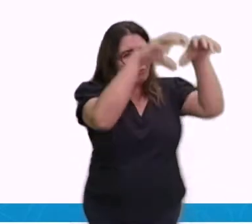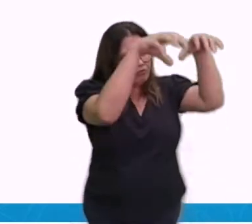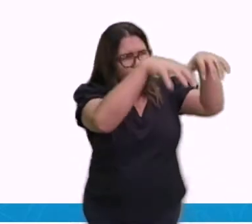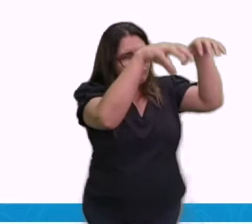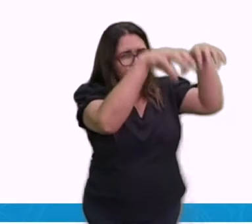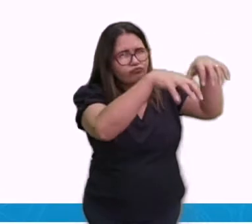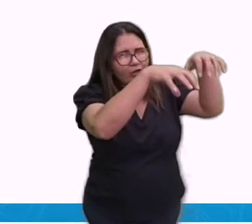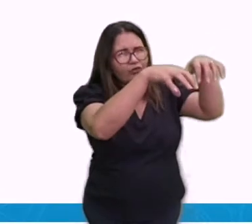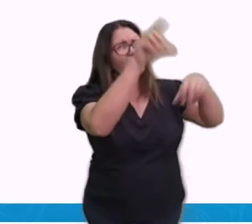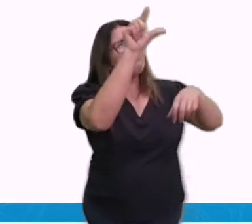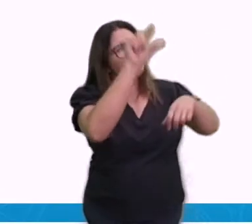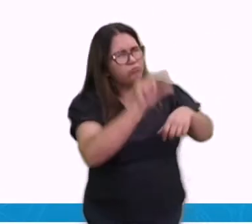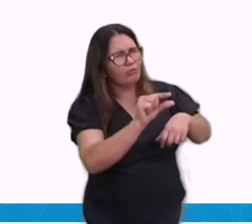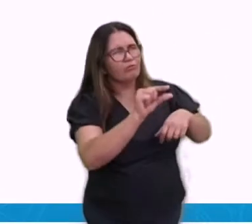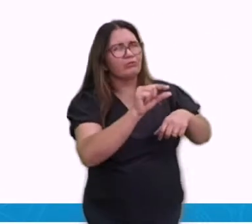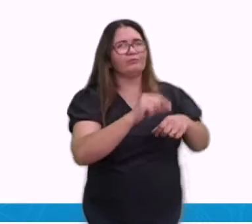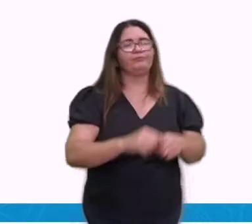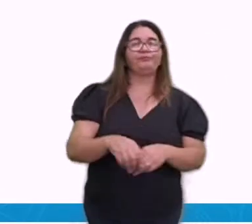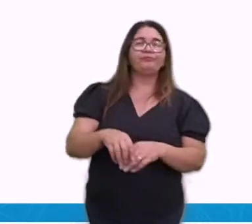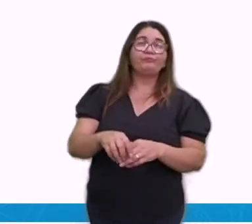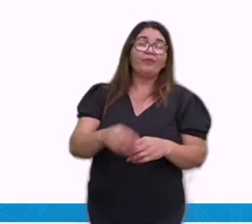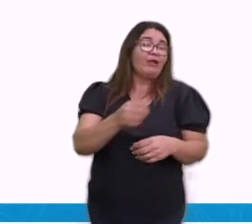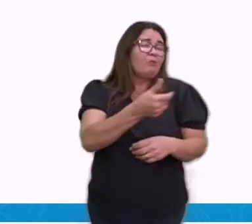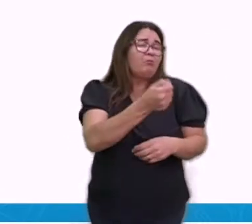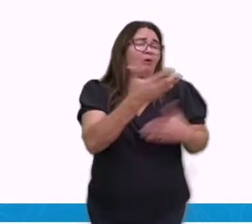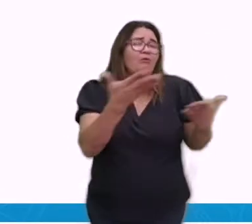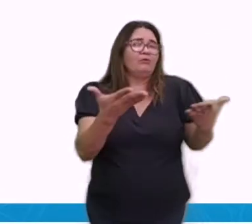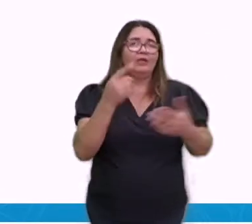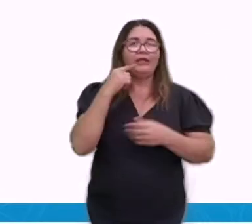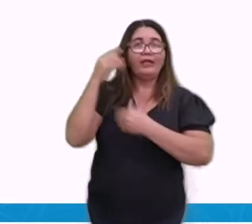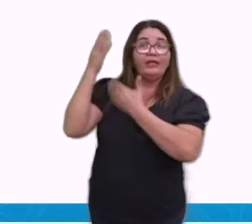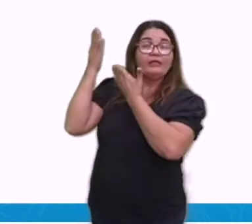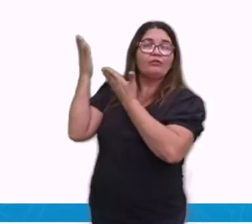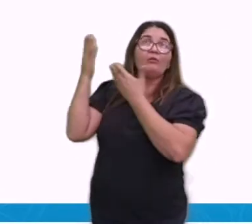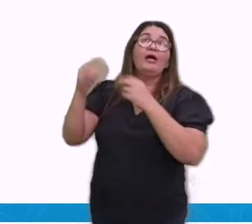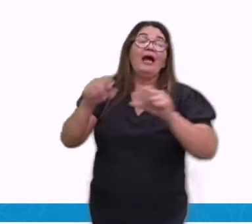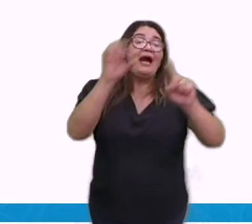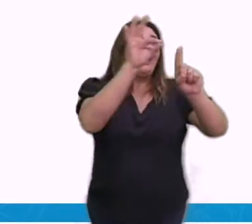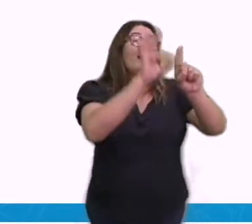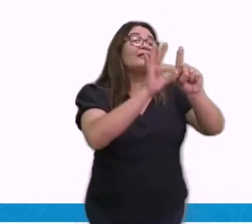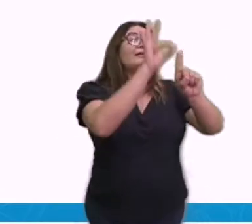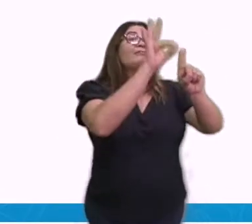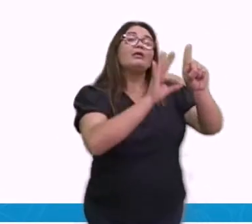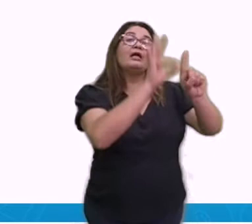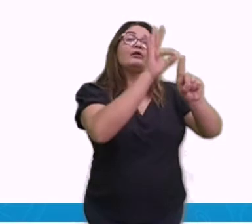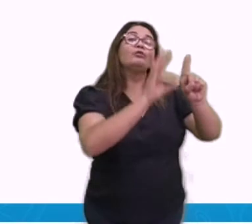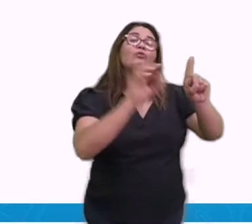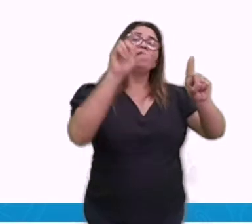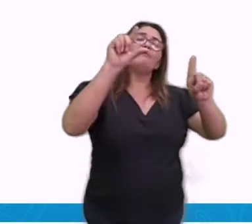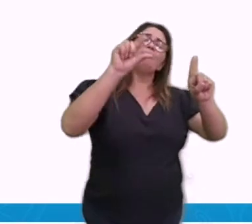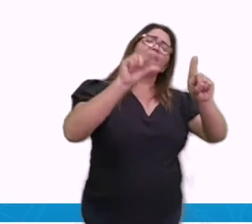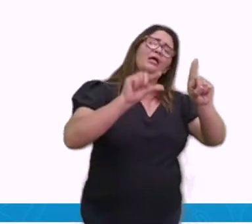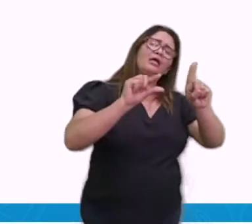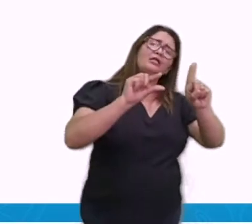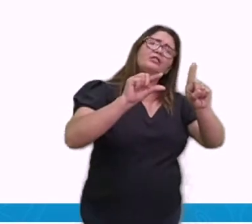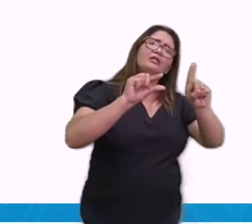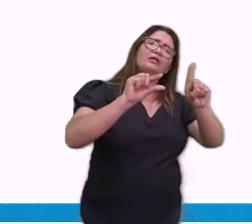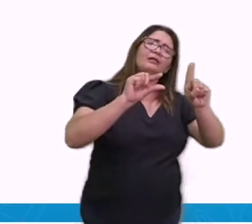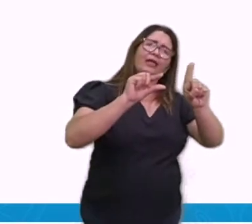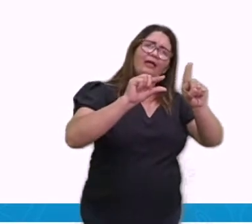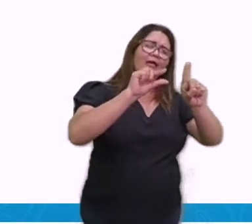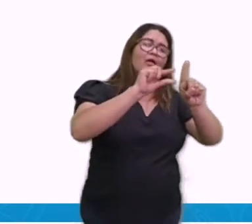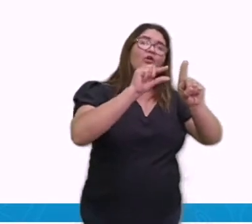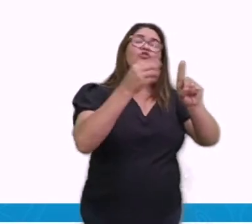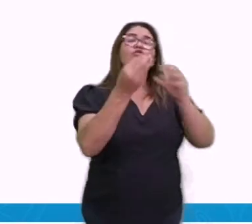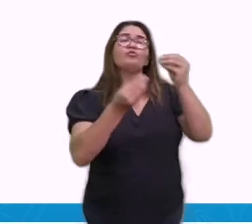Quando eu falo de temperatura média. Falei assim. É uma média. É porque eu peguei a mais baixa. A